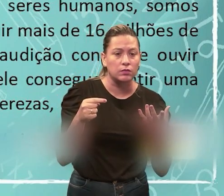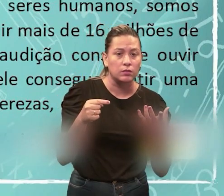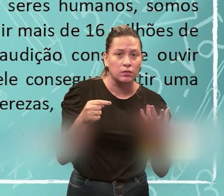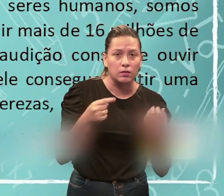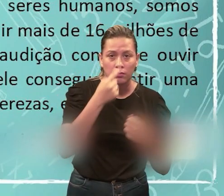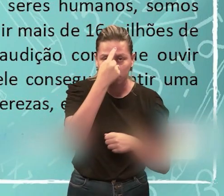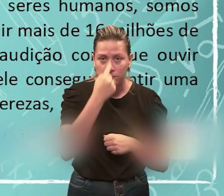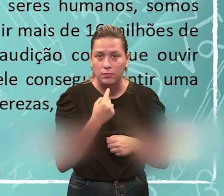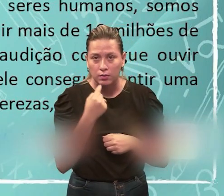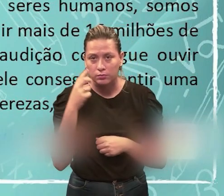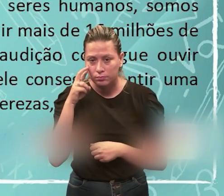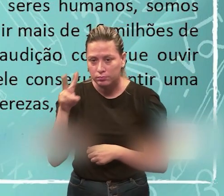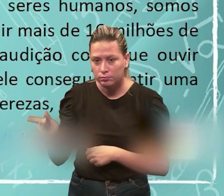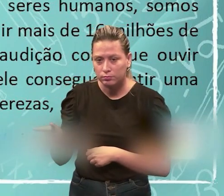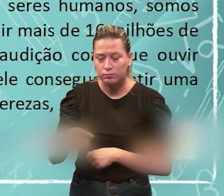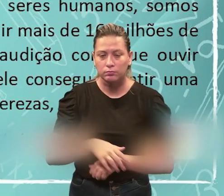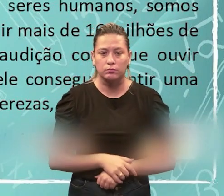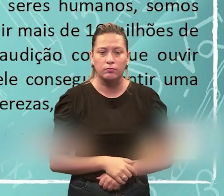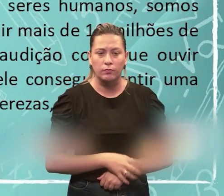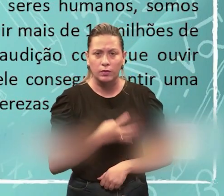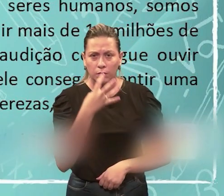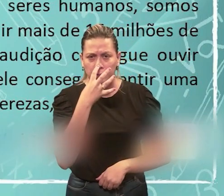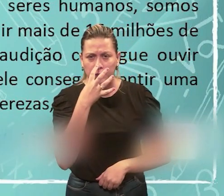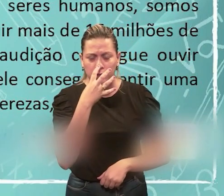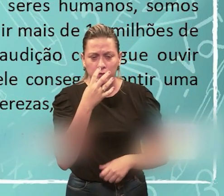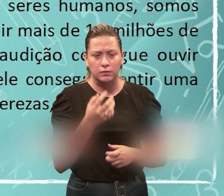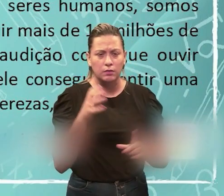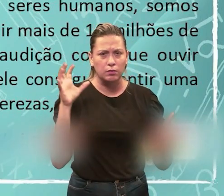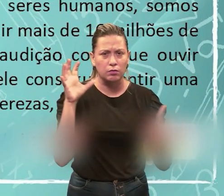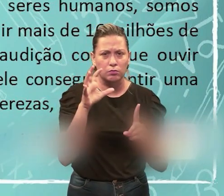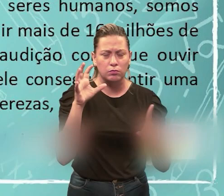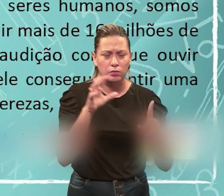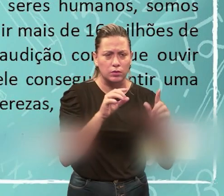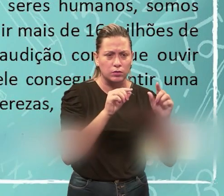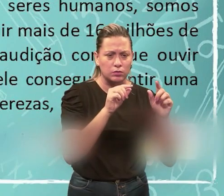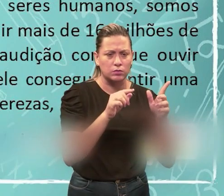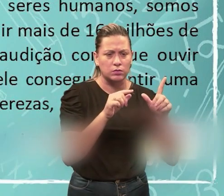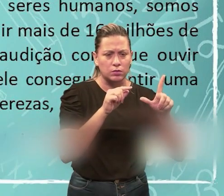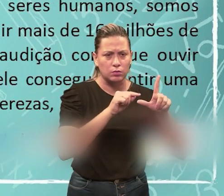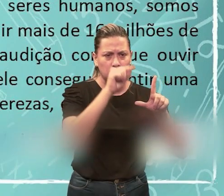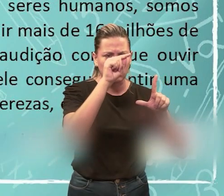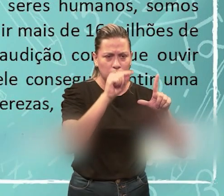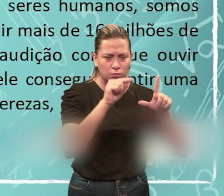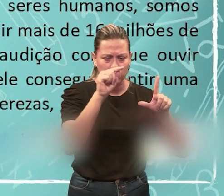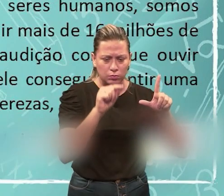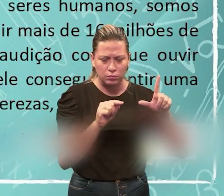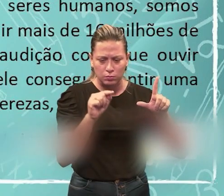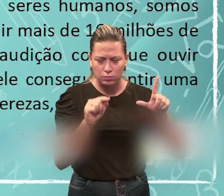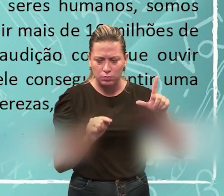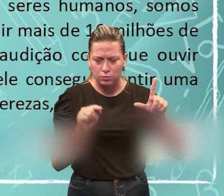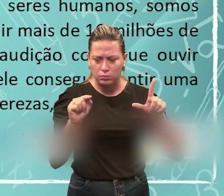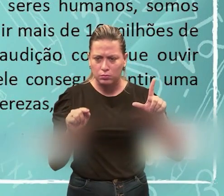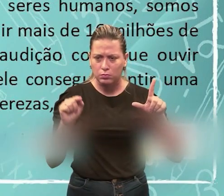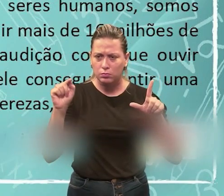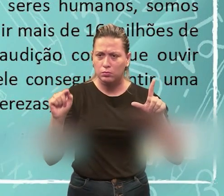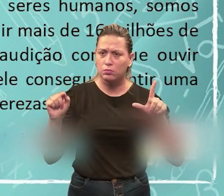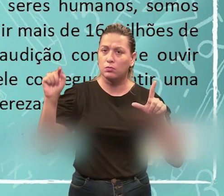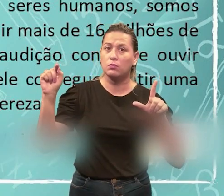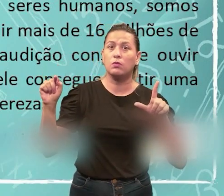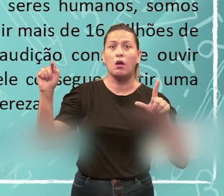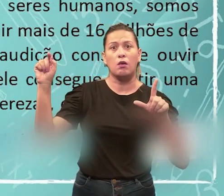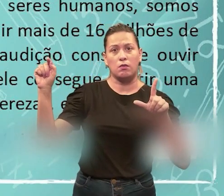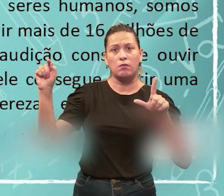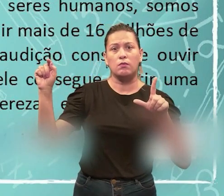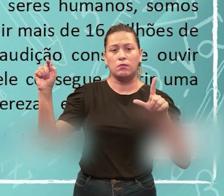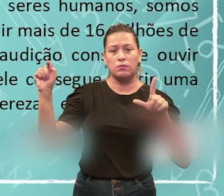para vocês verem. A gente observa esses sinais não com uma certa uniformidade, né? Mas você vê que eles